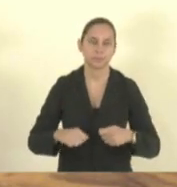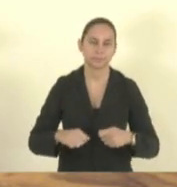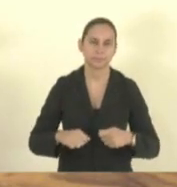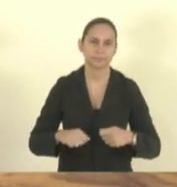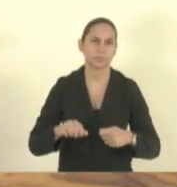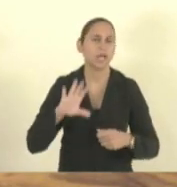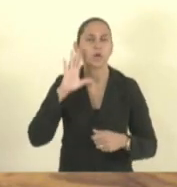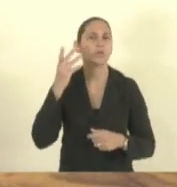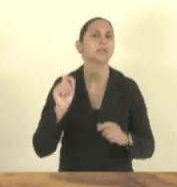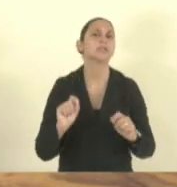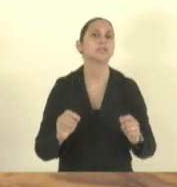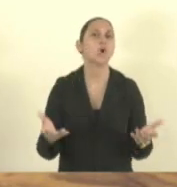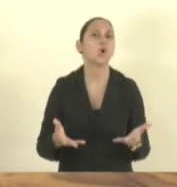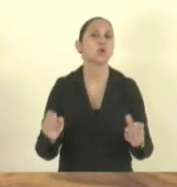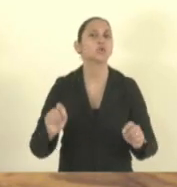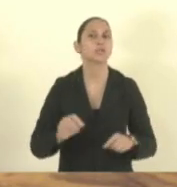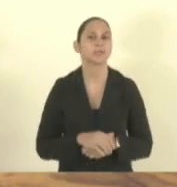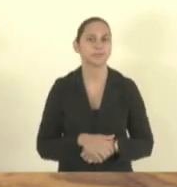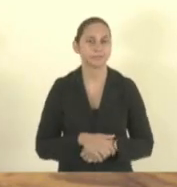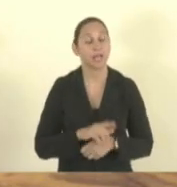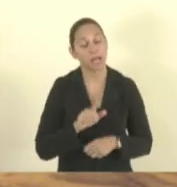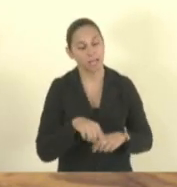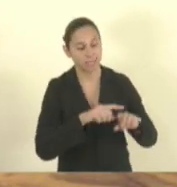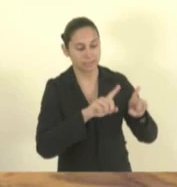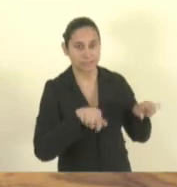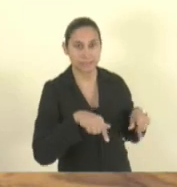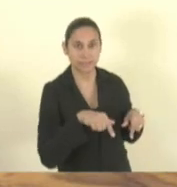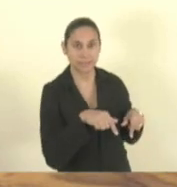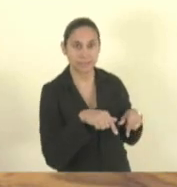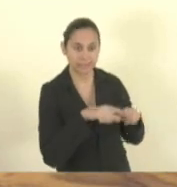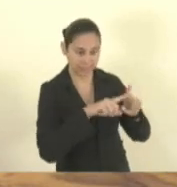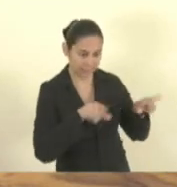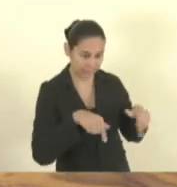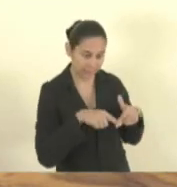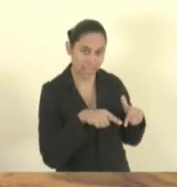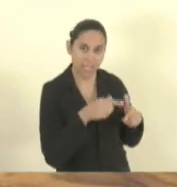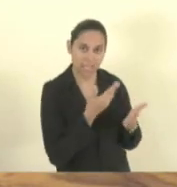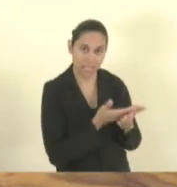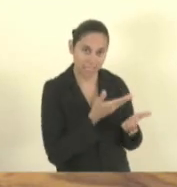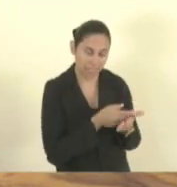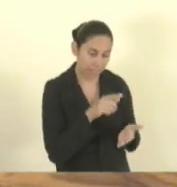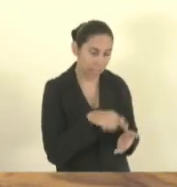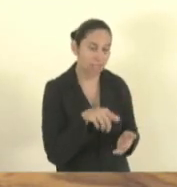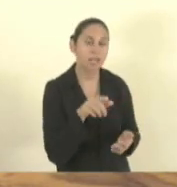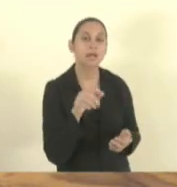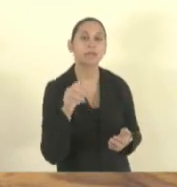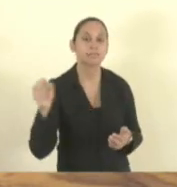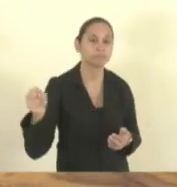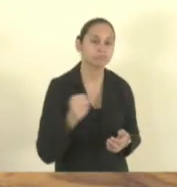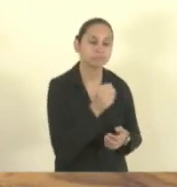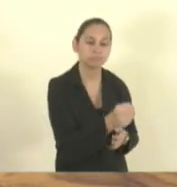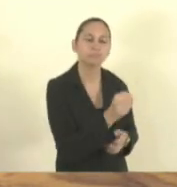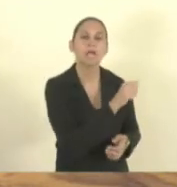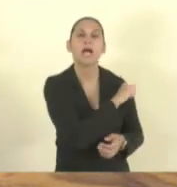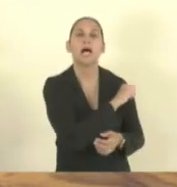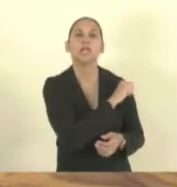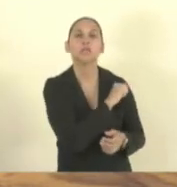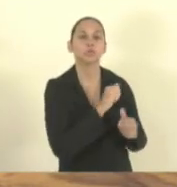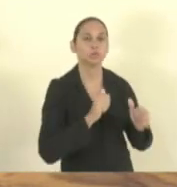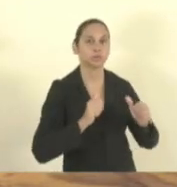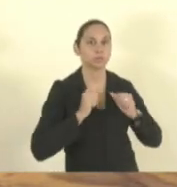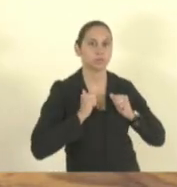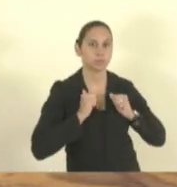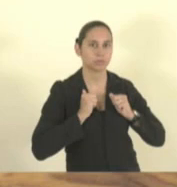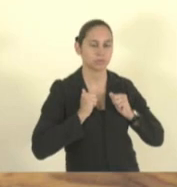A criança está na sala para fazer figuração. O autista hoje ele está na escola